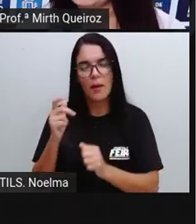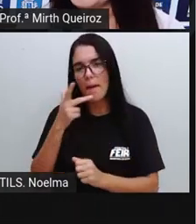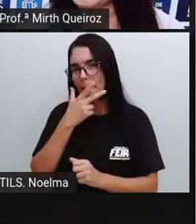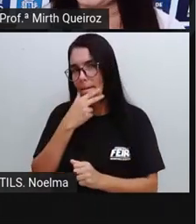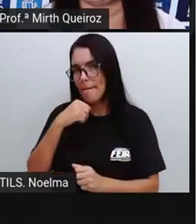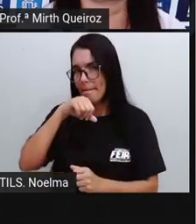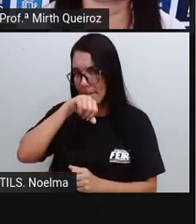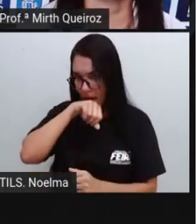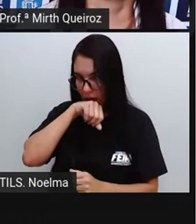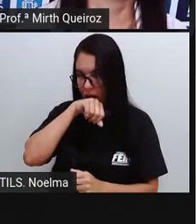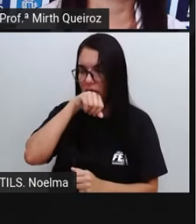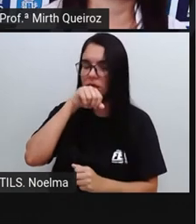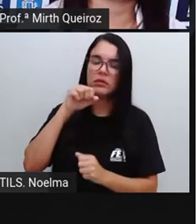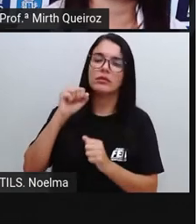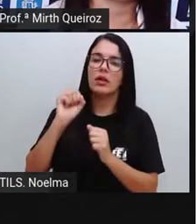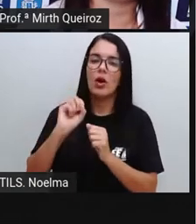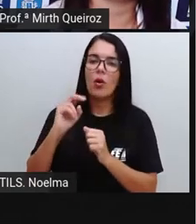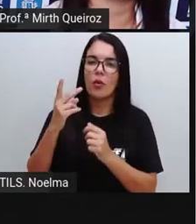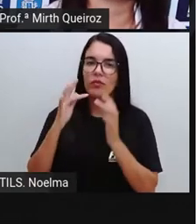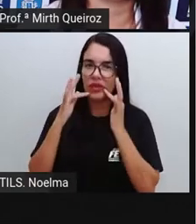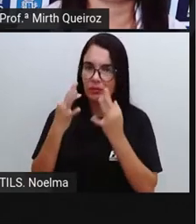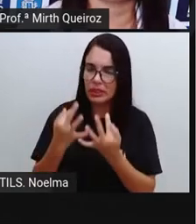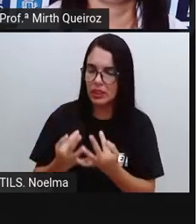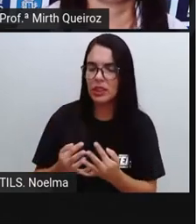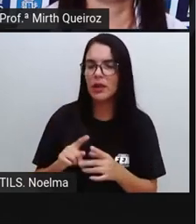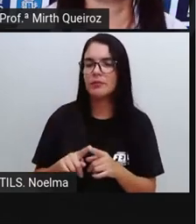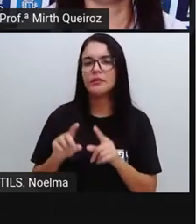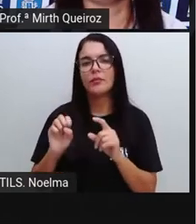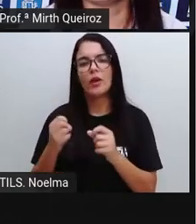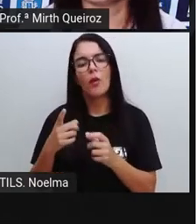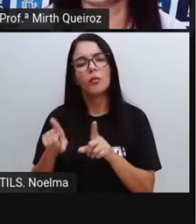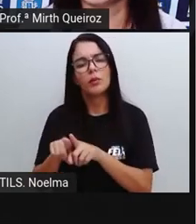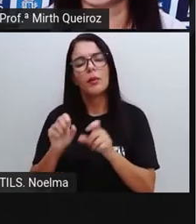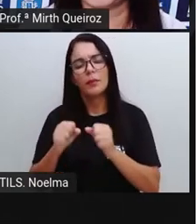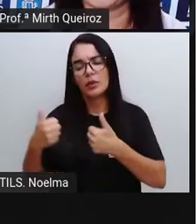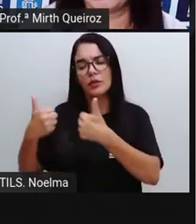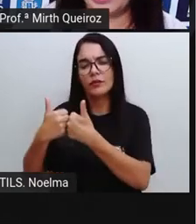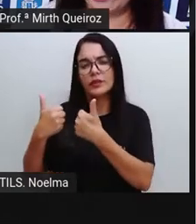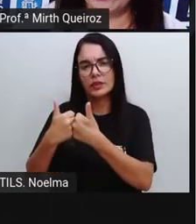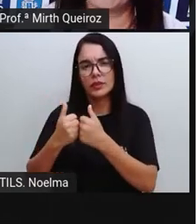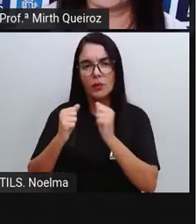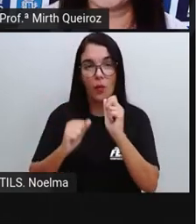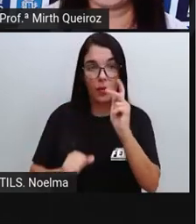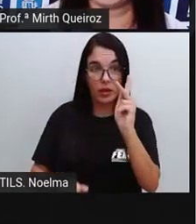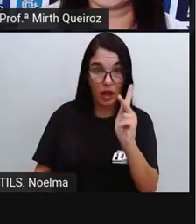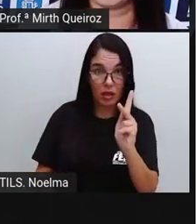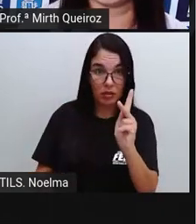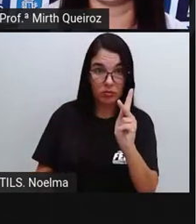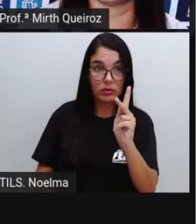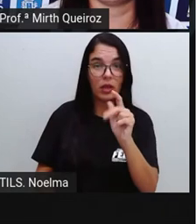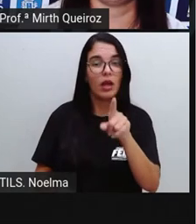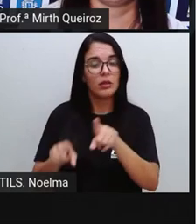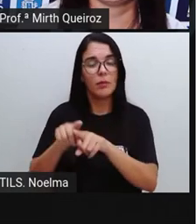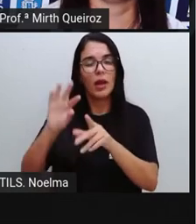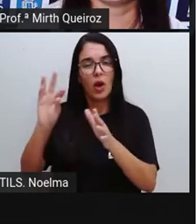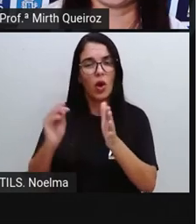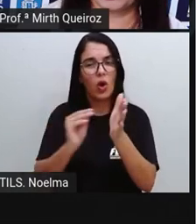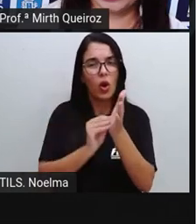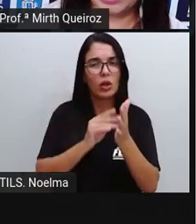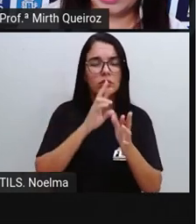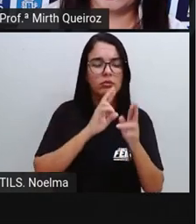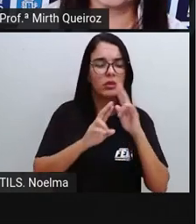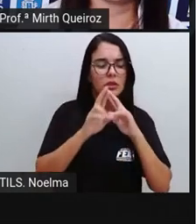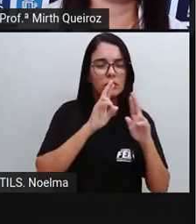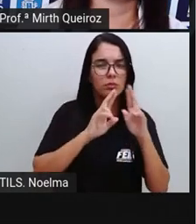família De vocês E vocês podem Estar fazendo também Com os vizinhos De vocês Certo E colocando ali As